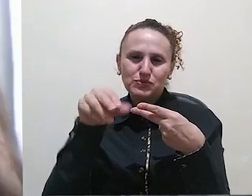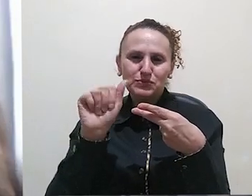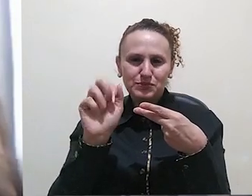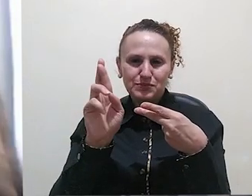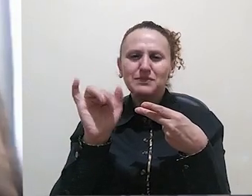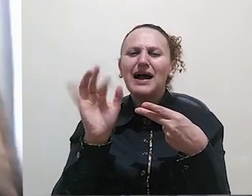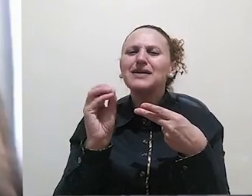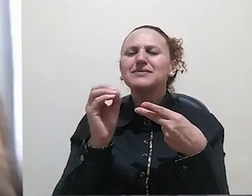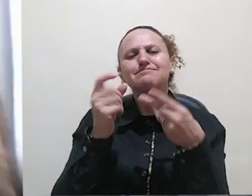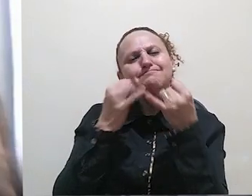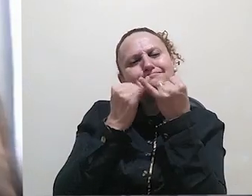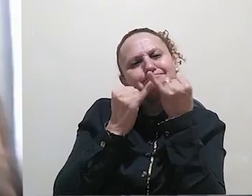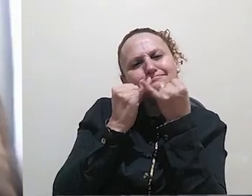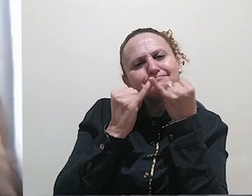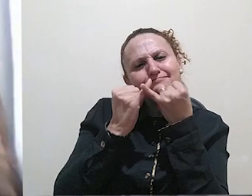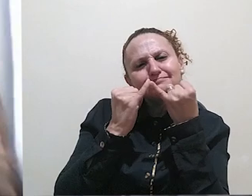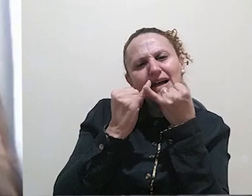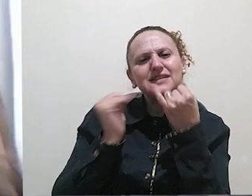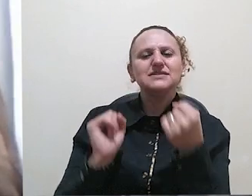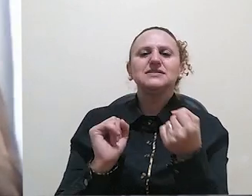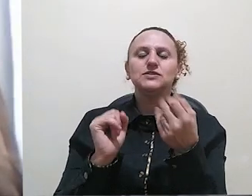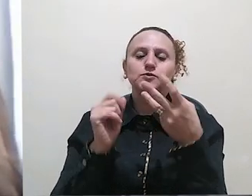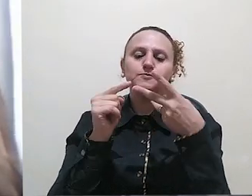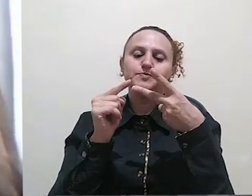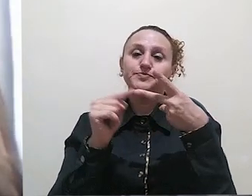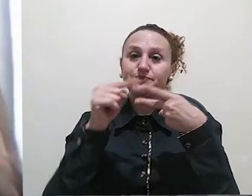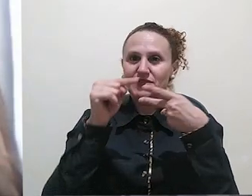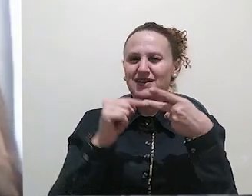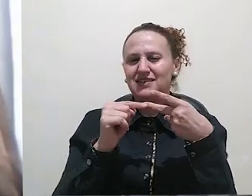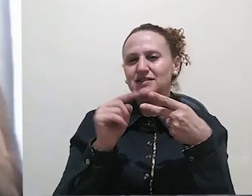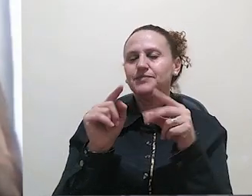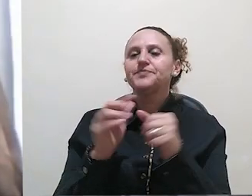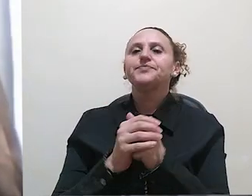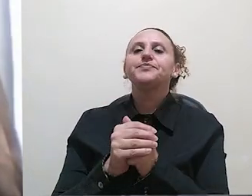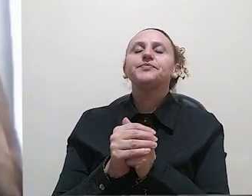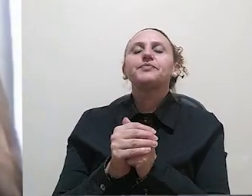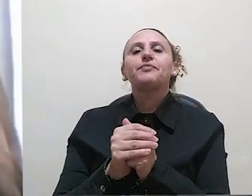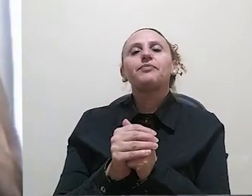né, então os autores até colocam aqui uma coisa que eu vou ler para vocês.